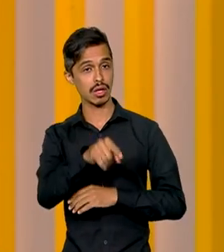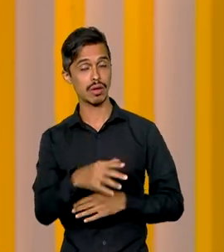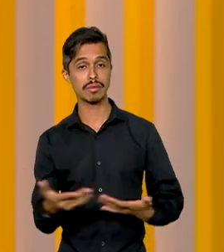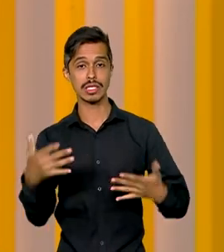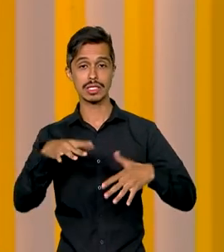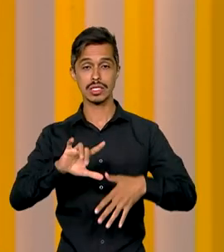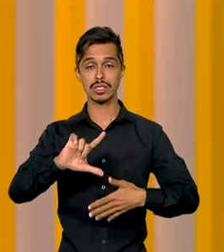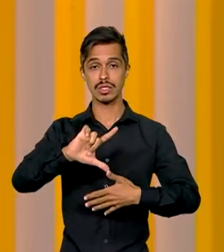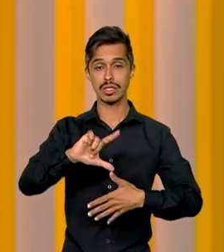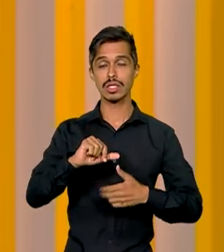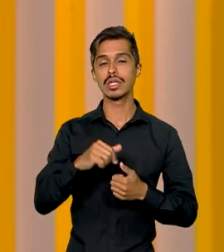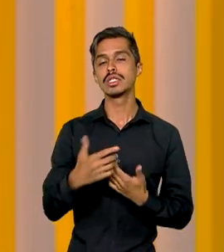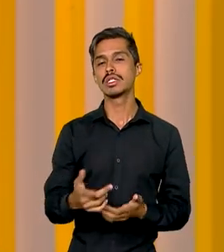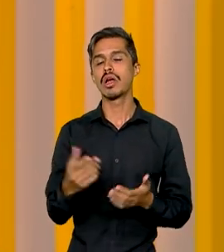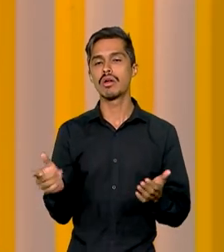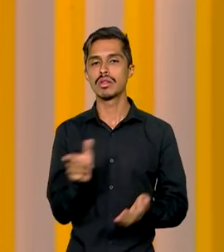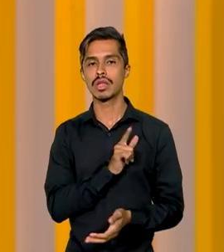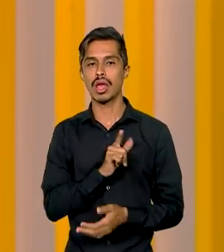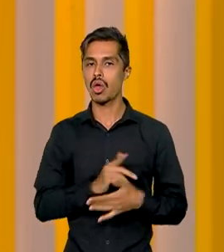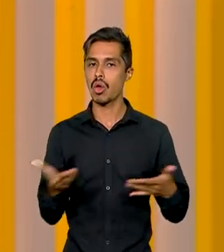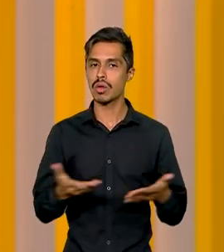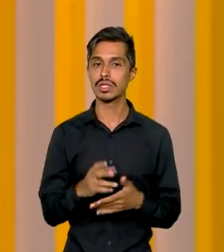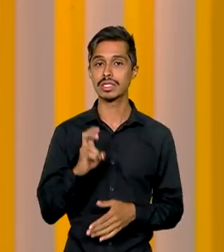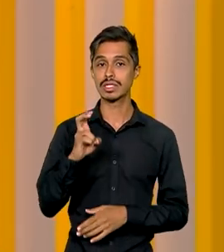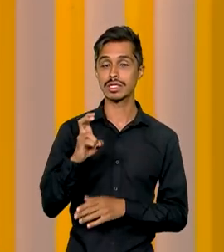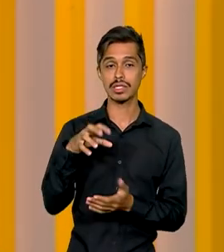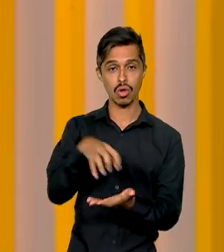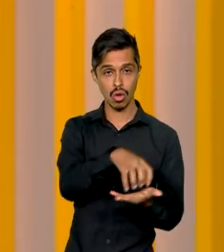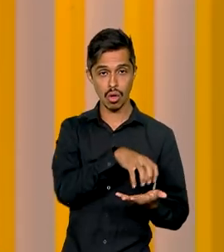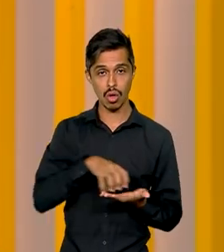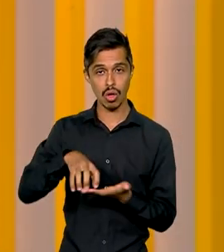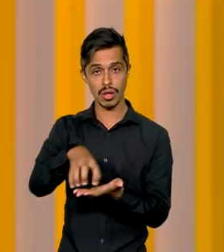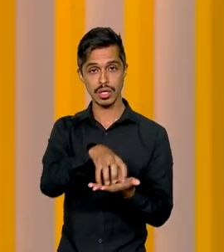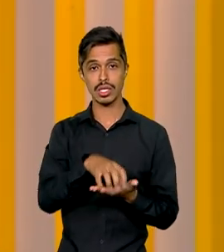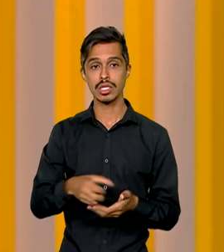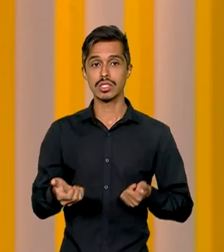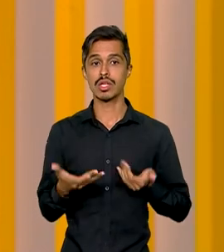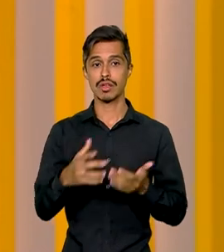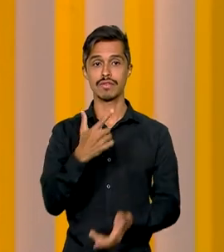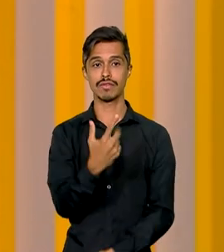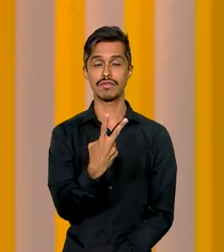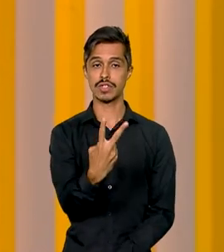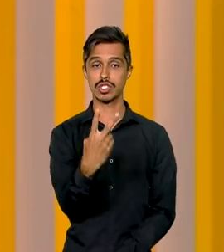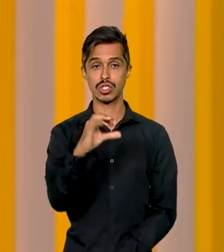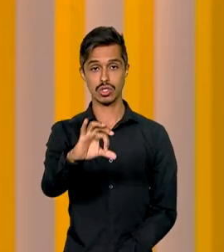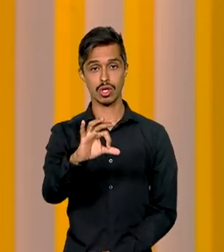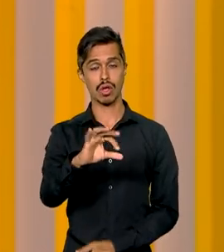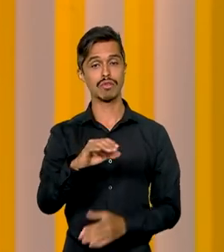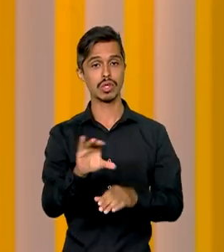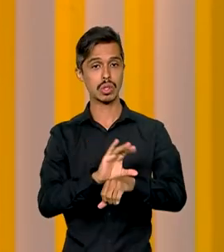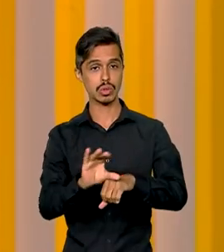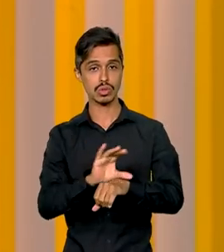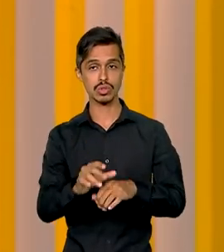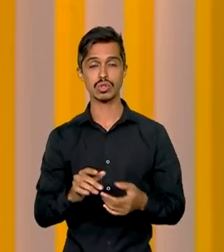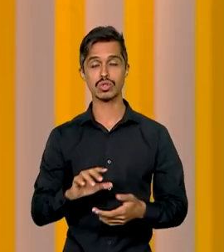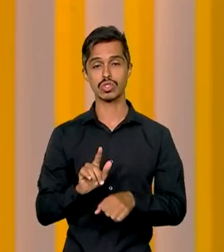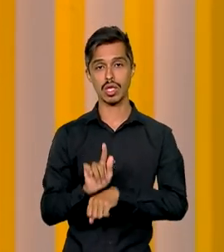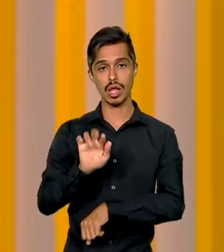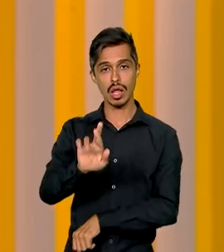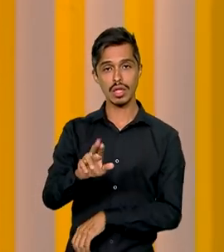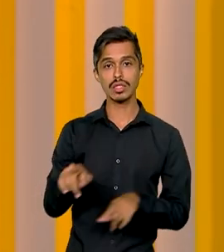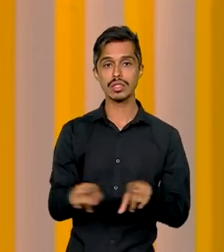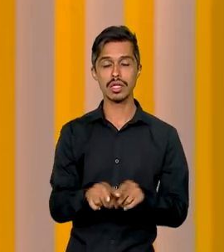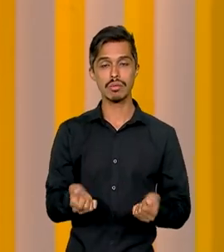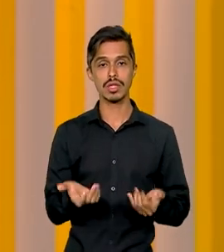Latino-Americana conta atualmente com cinco campi e oferta 29 cursos de graduação. Também são ofertados pela